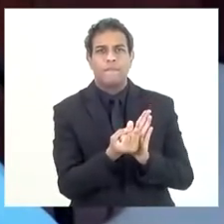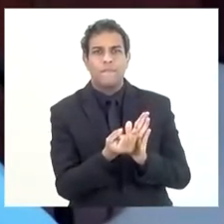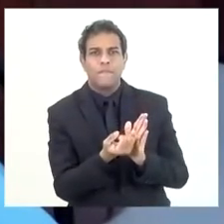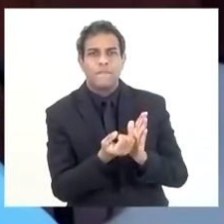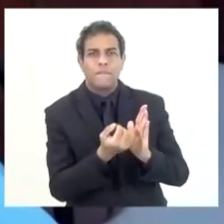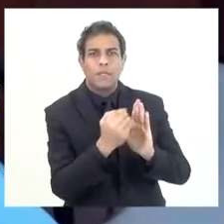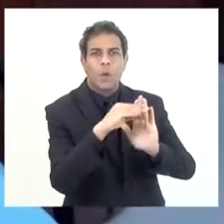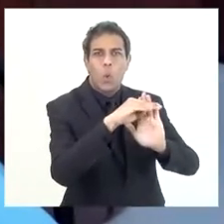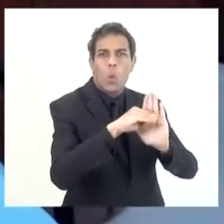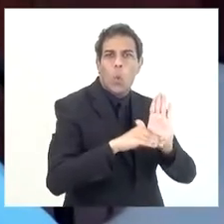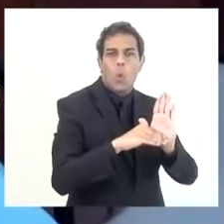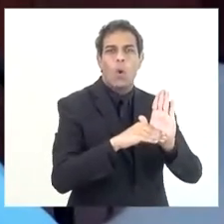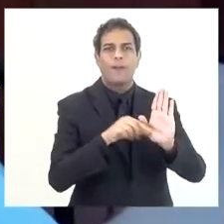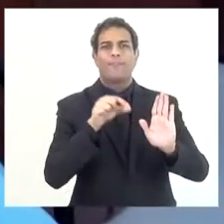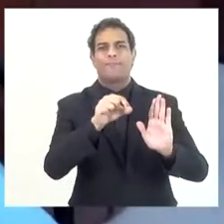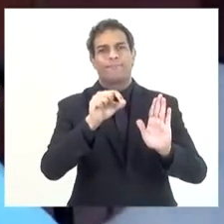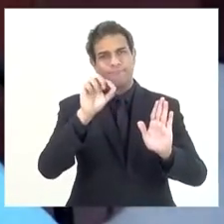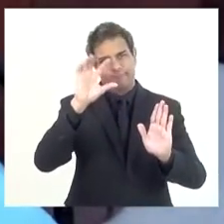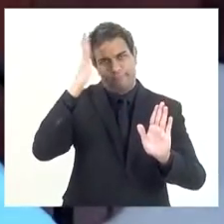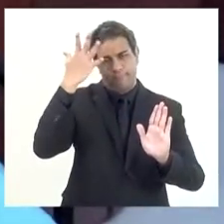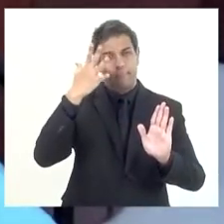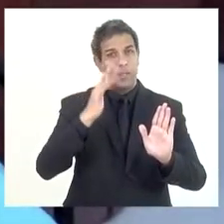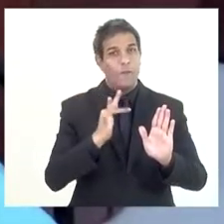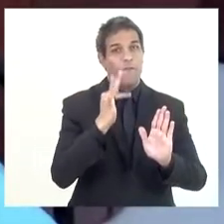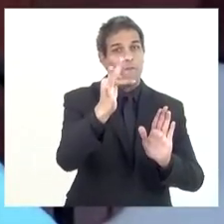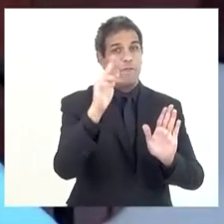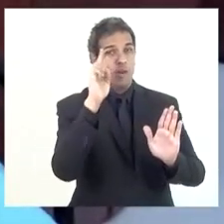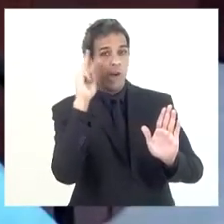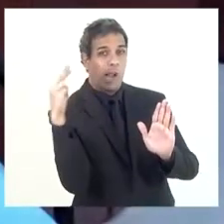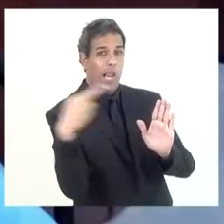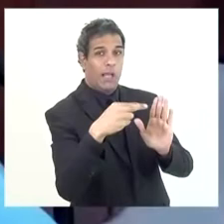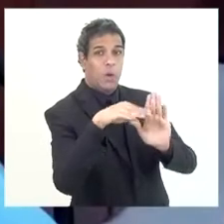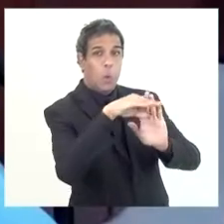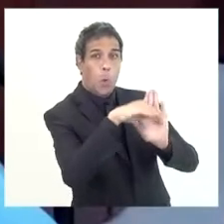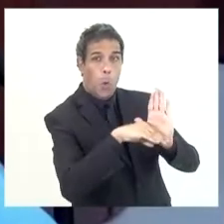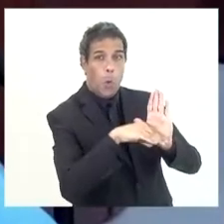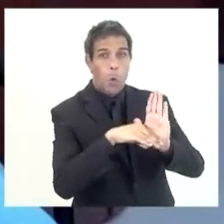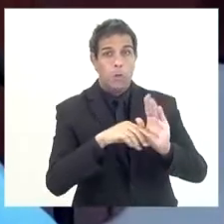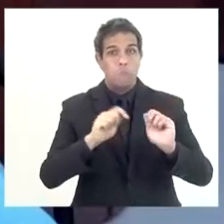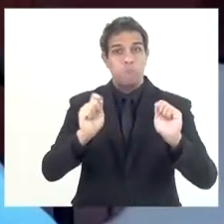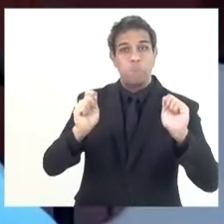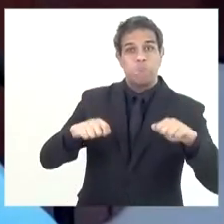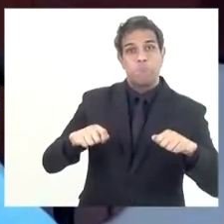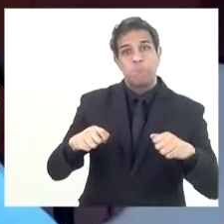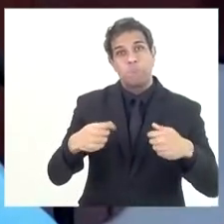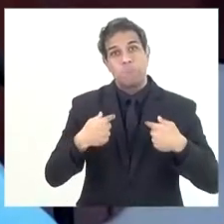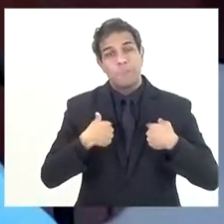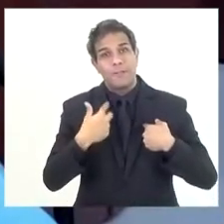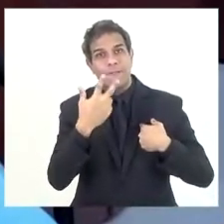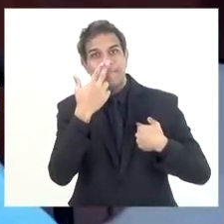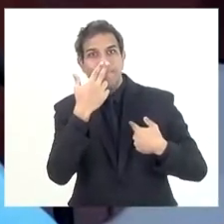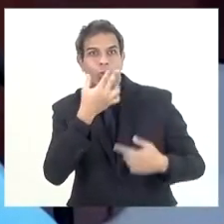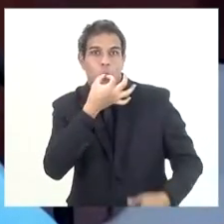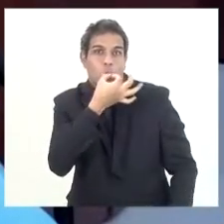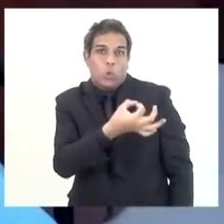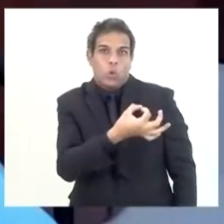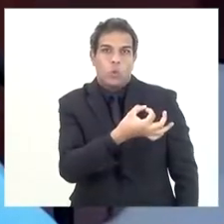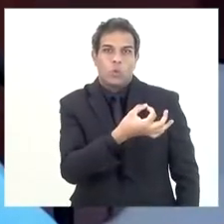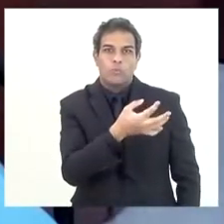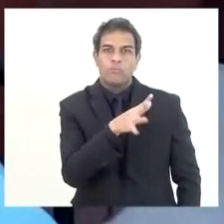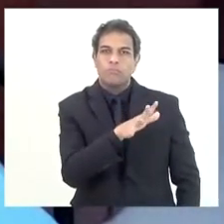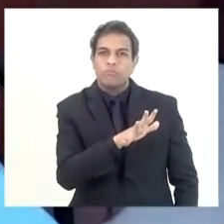difícil fazer uma previsão, agora, se eu puder ser ousado e dar um chute,